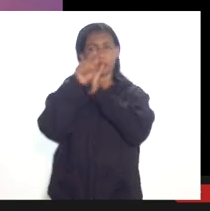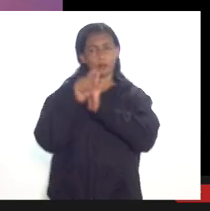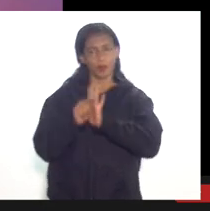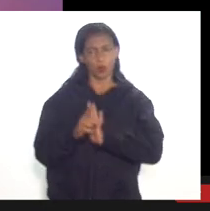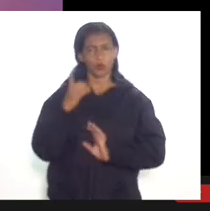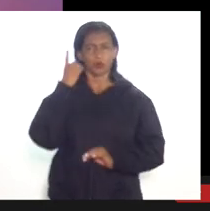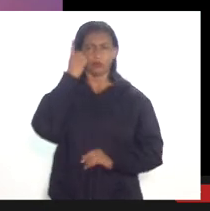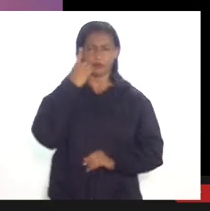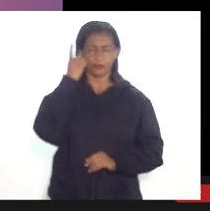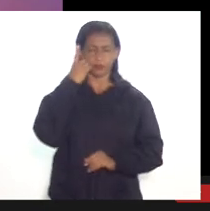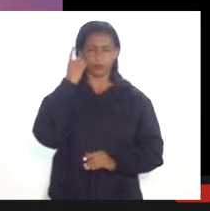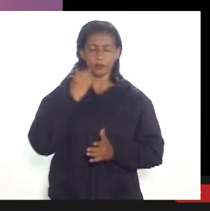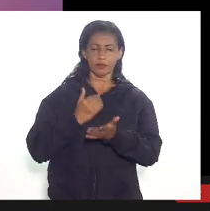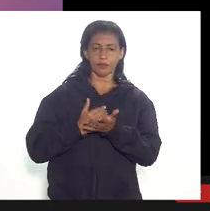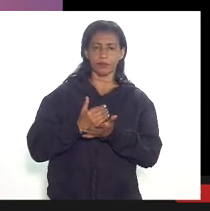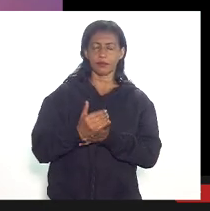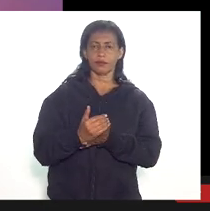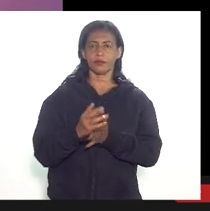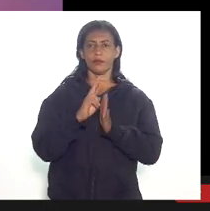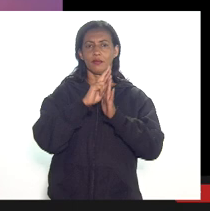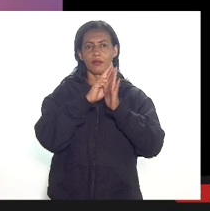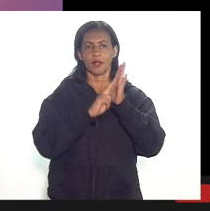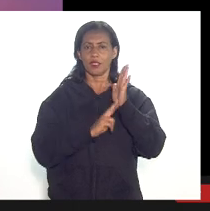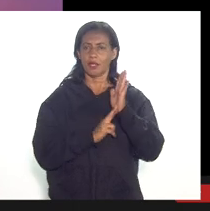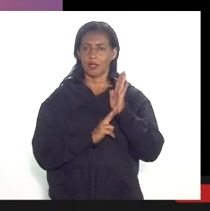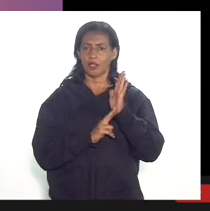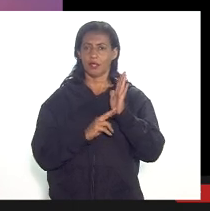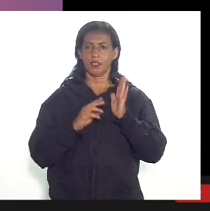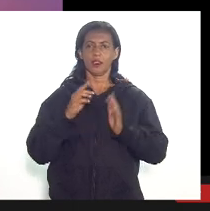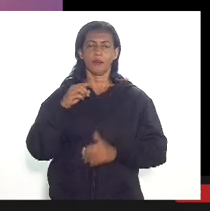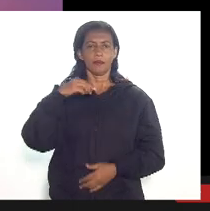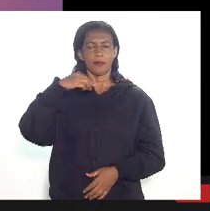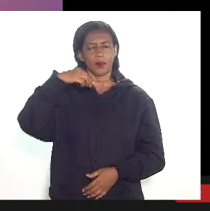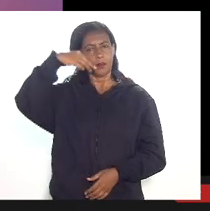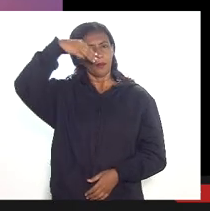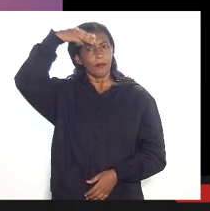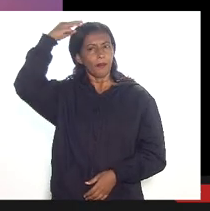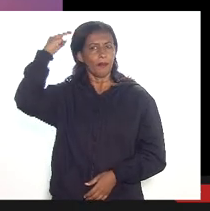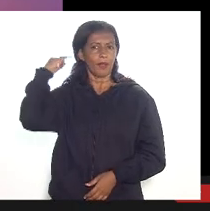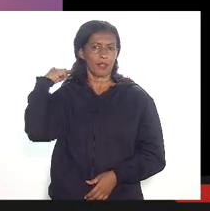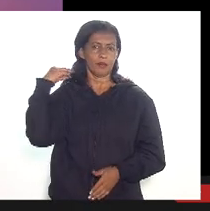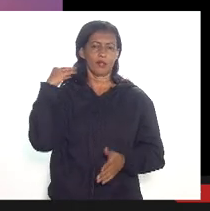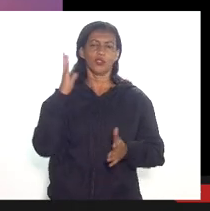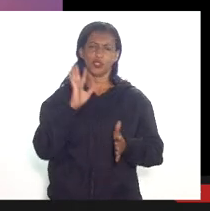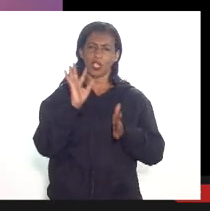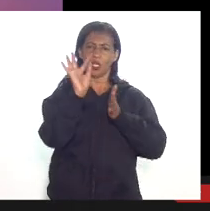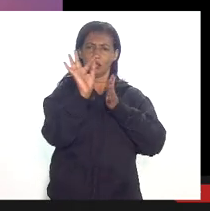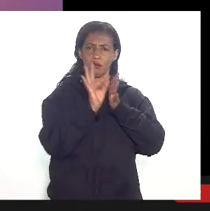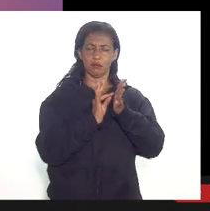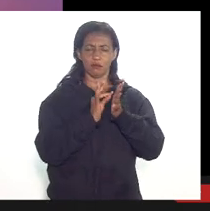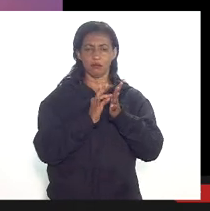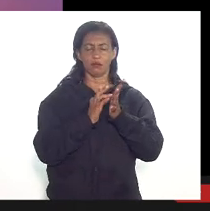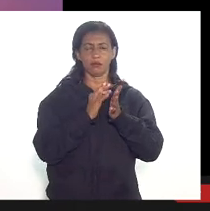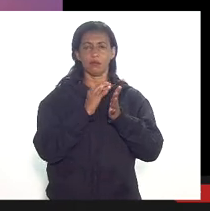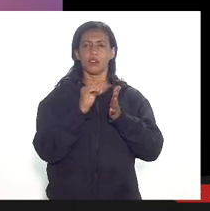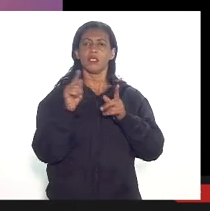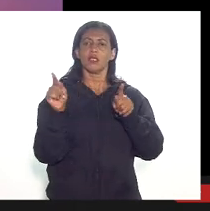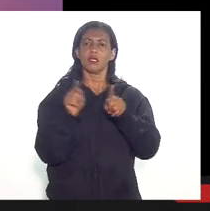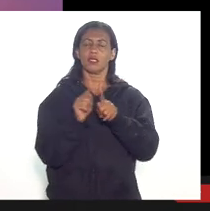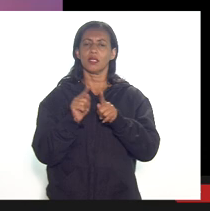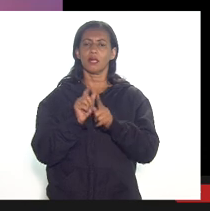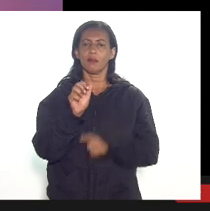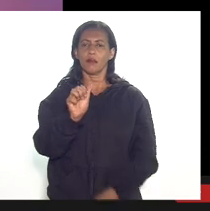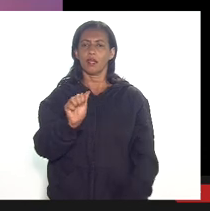iniciando pelo relator deputado Márcio Pacheco já tendo escrito o deputado também